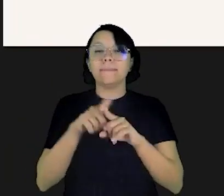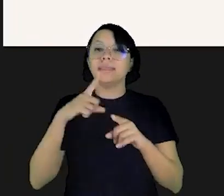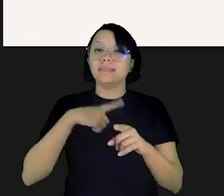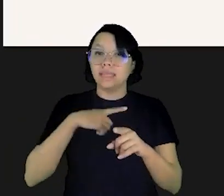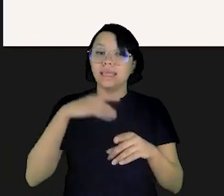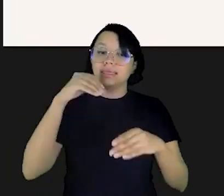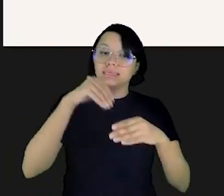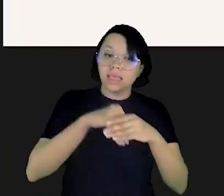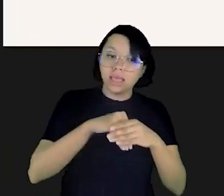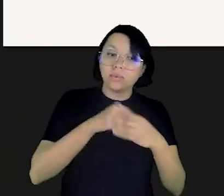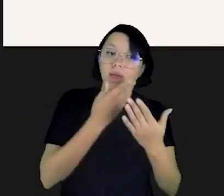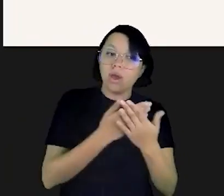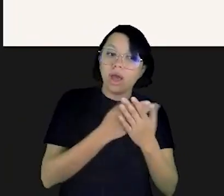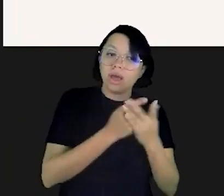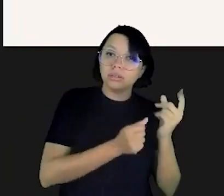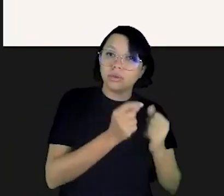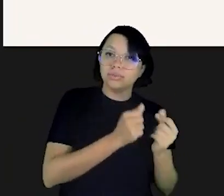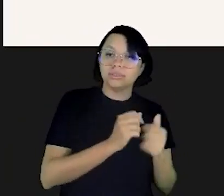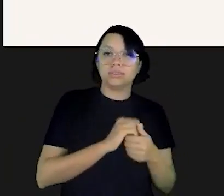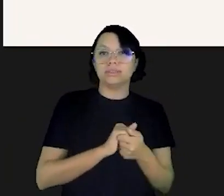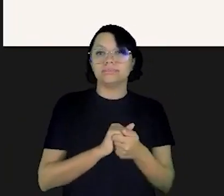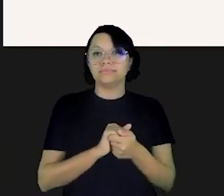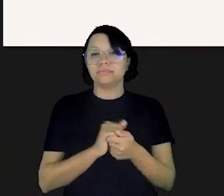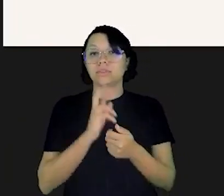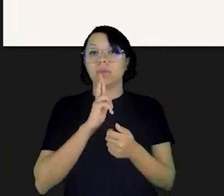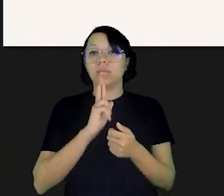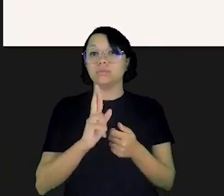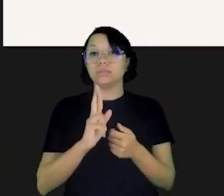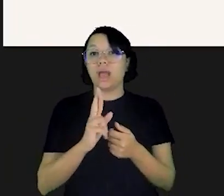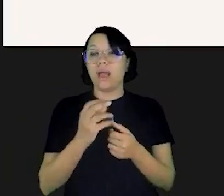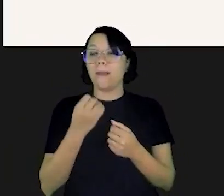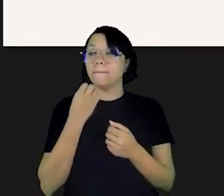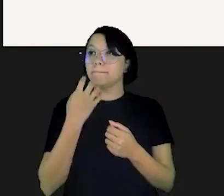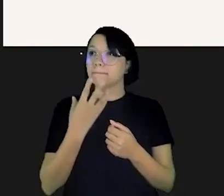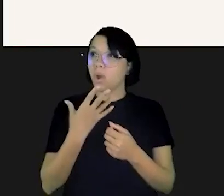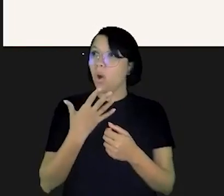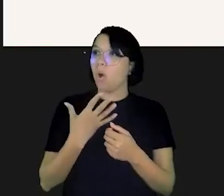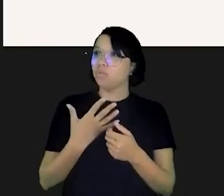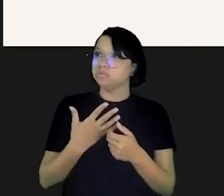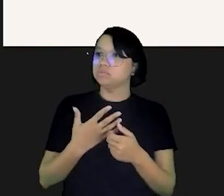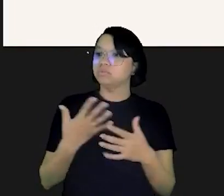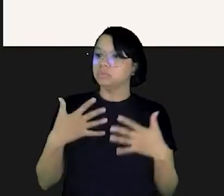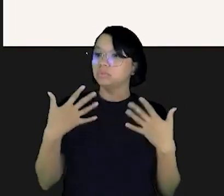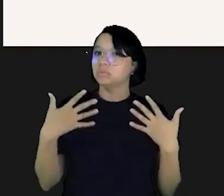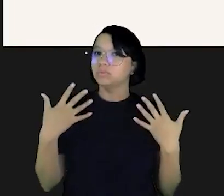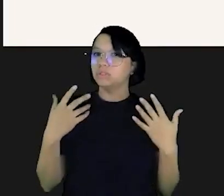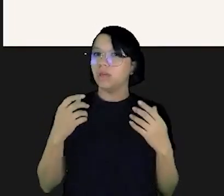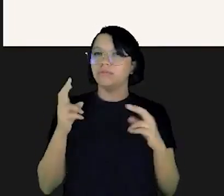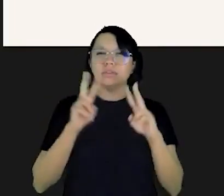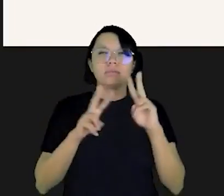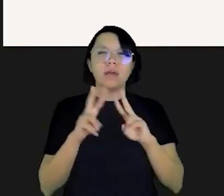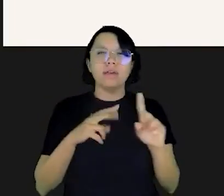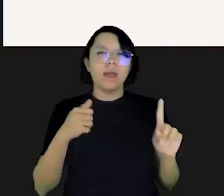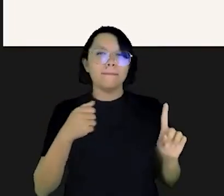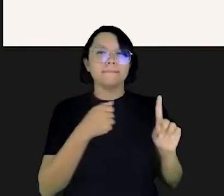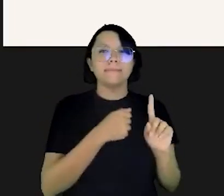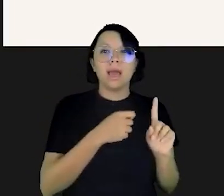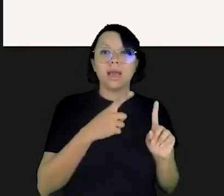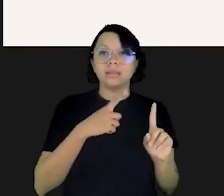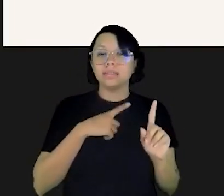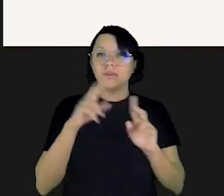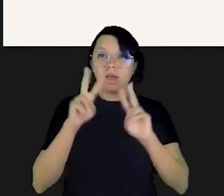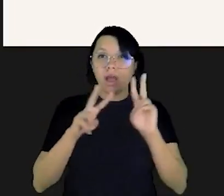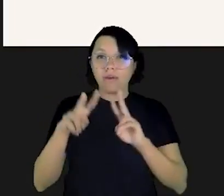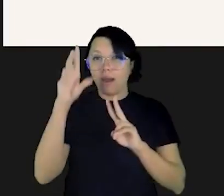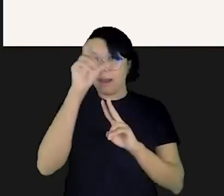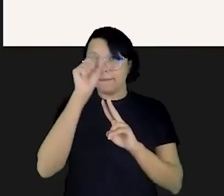dentro das quais está embutida a educação financeira e os resultados tem sido muito animadores a gente fez uma